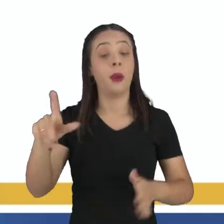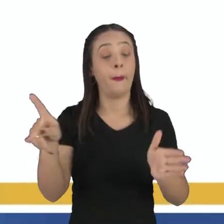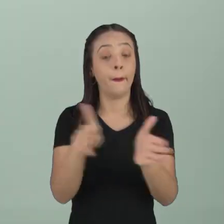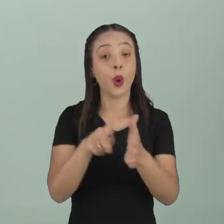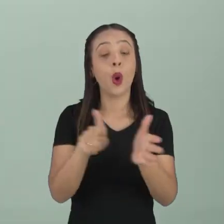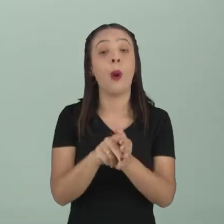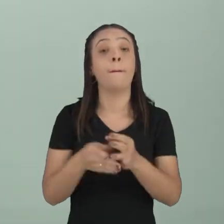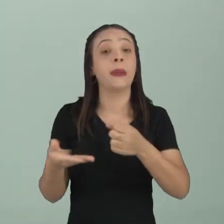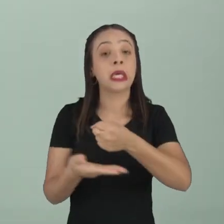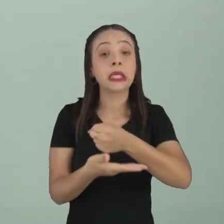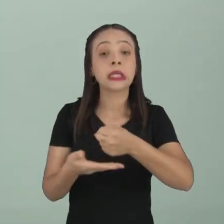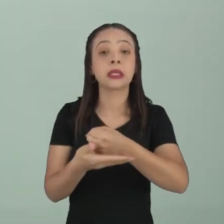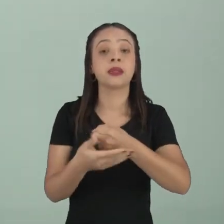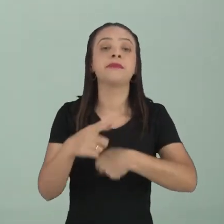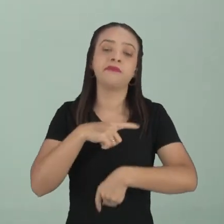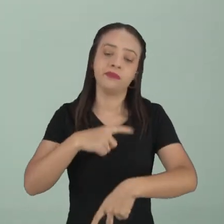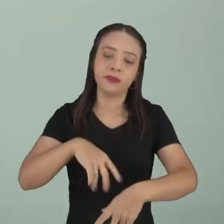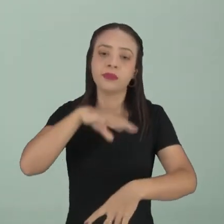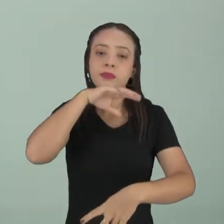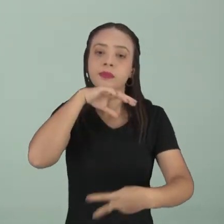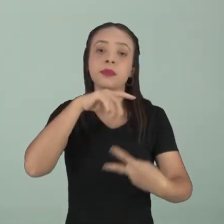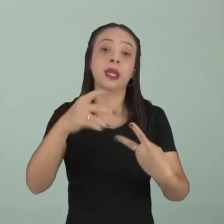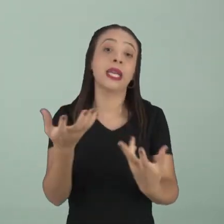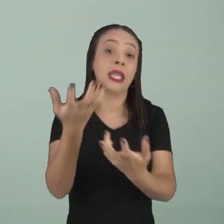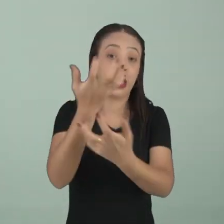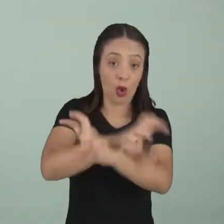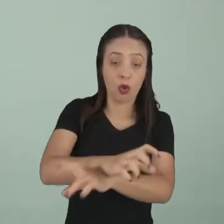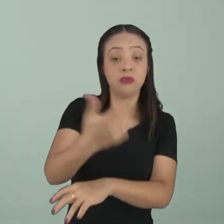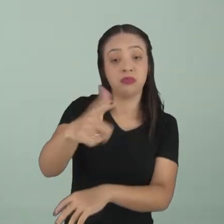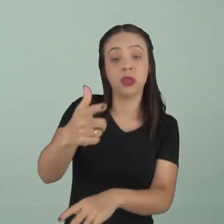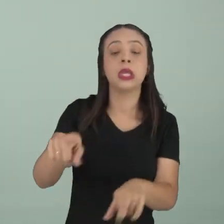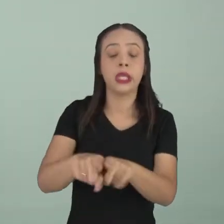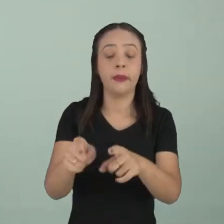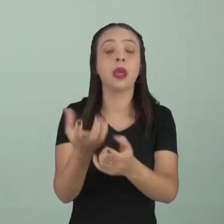Dentro do reino animal, nós temos animais vertebrados e invertebrados.